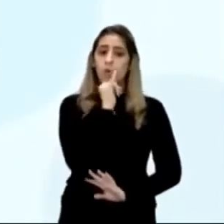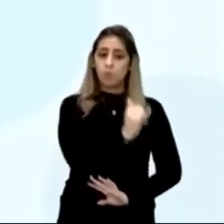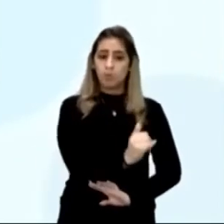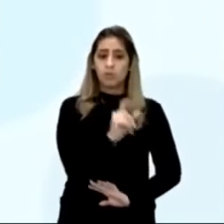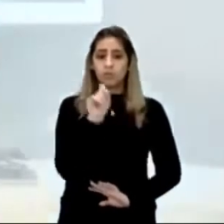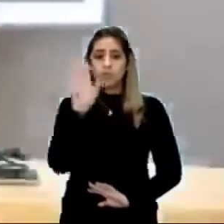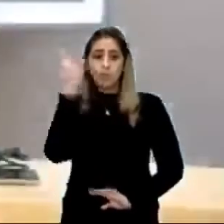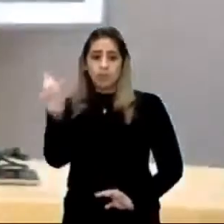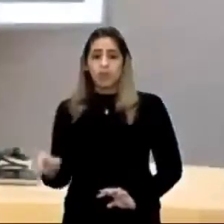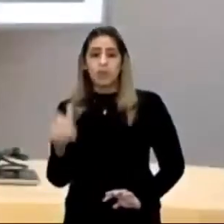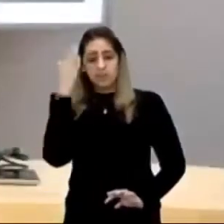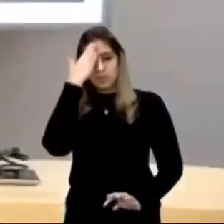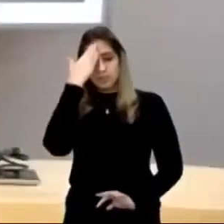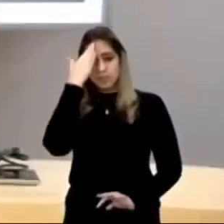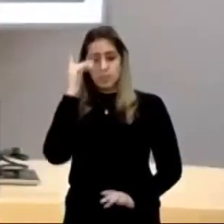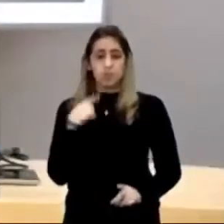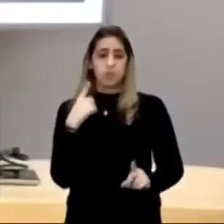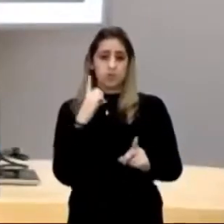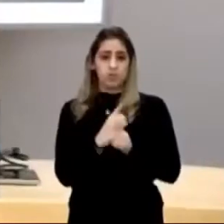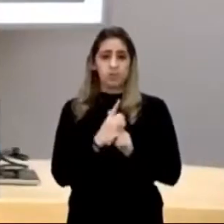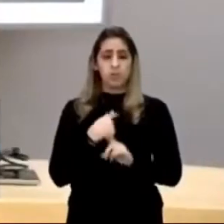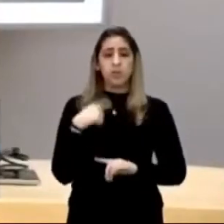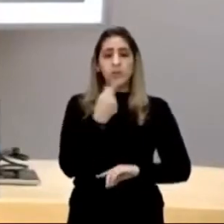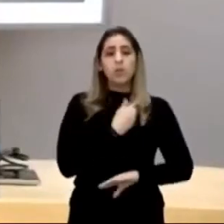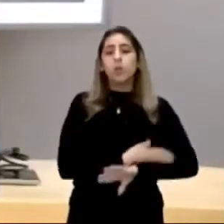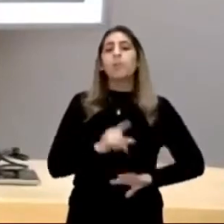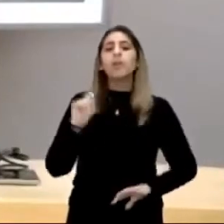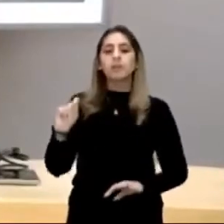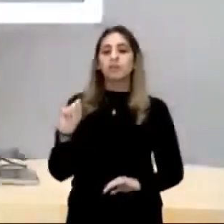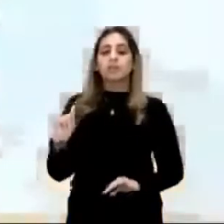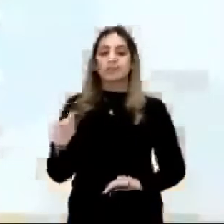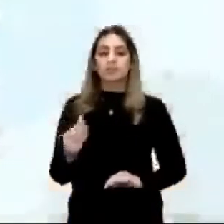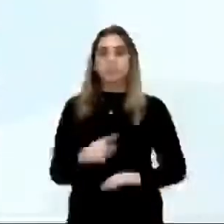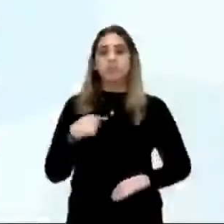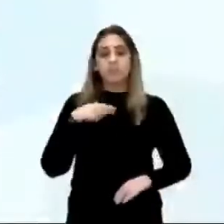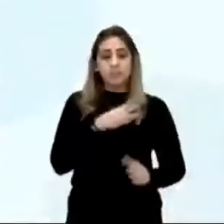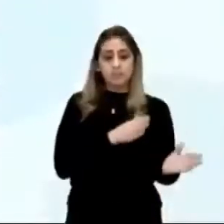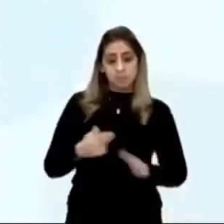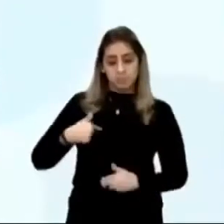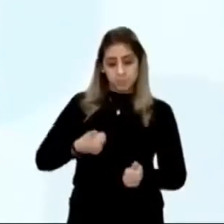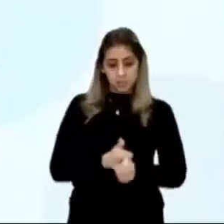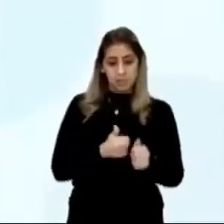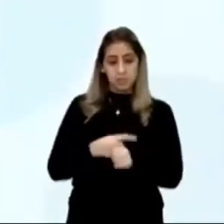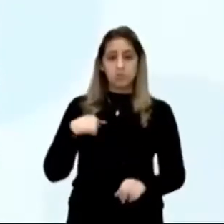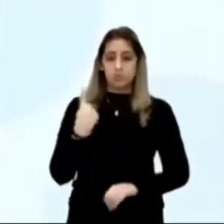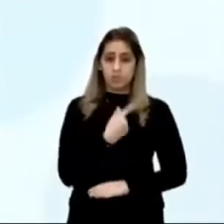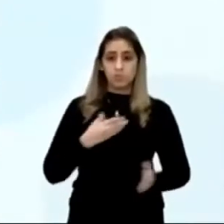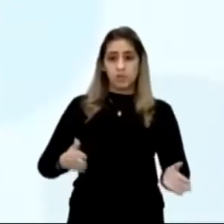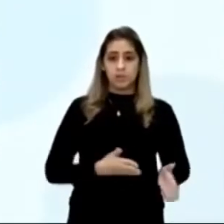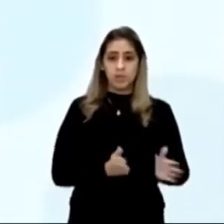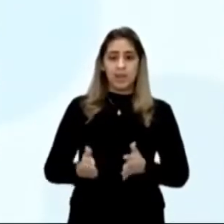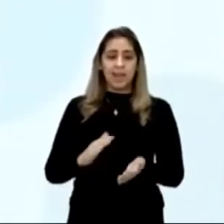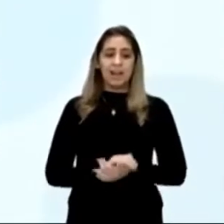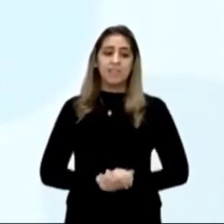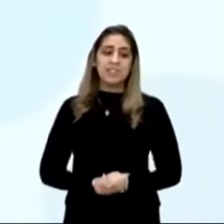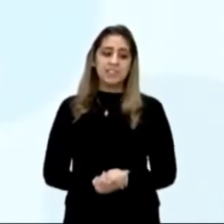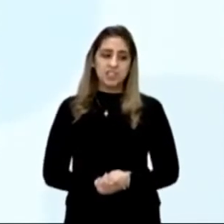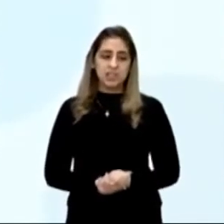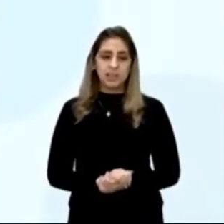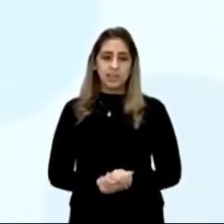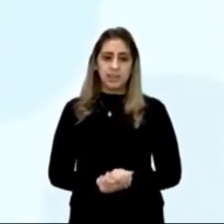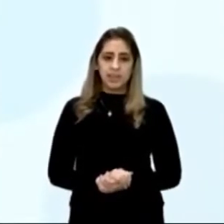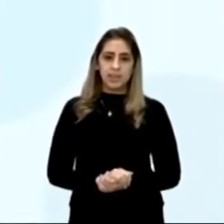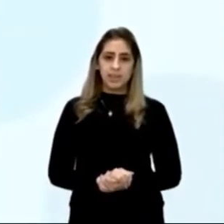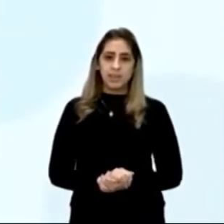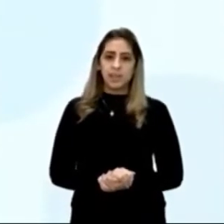que ele sabe, sobre o achamento, e ele começa assim, vamos lá, e assim seguimos, nosso caminho, por